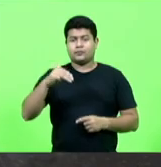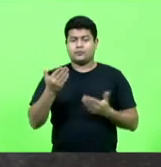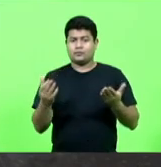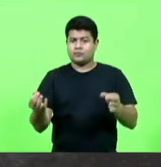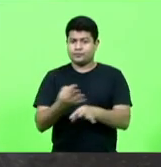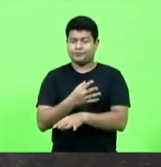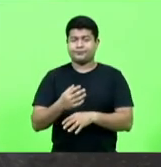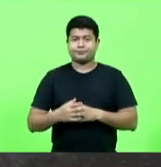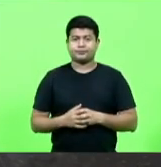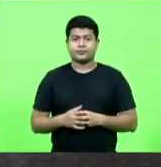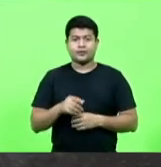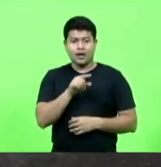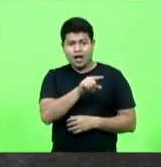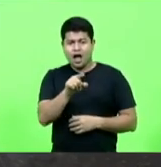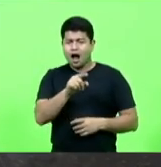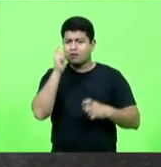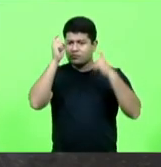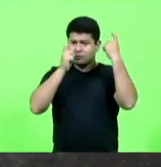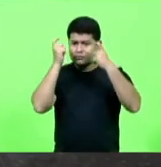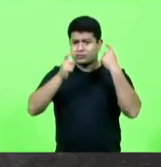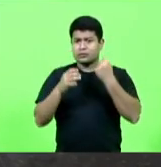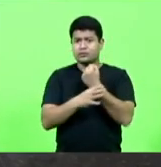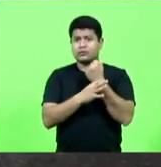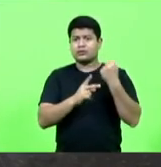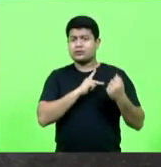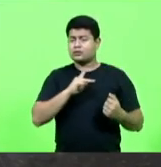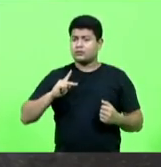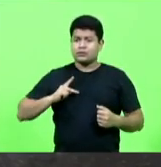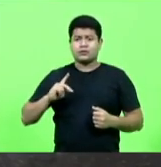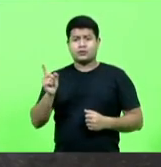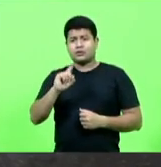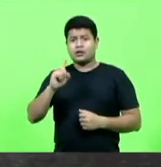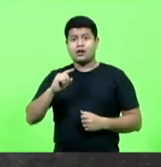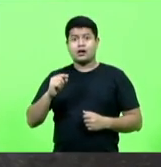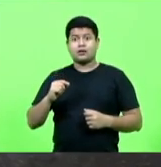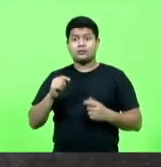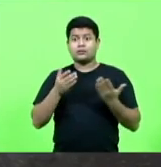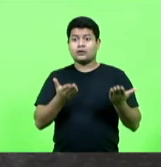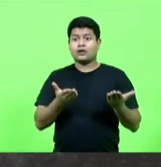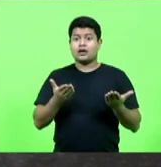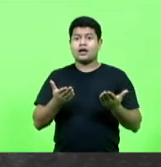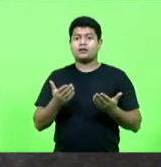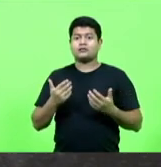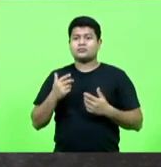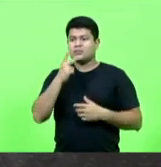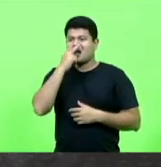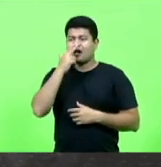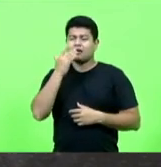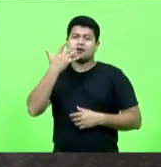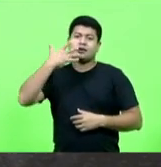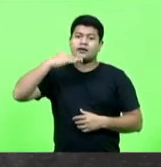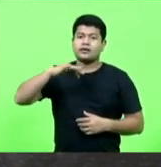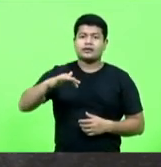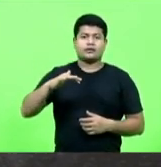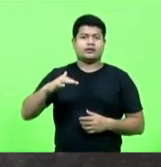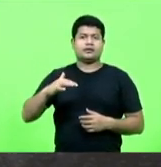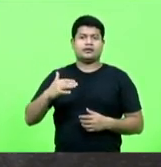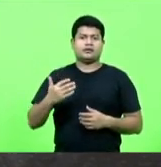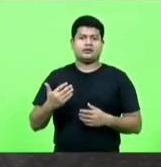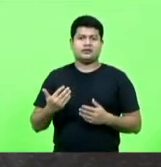Não estão preocupados com segurança pública, se comportando como crianças, como mocinhas.